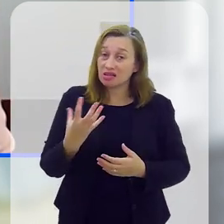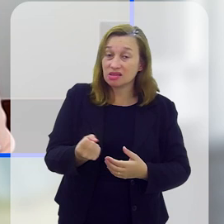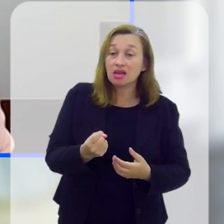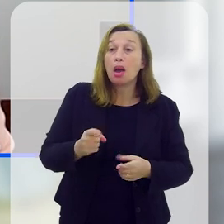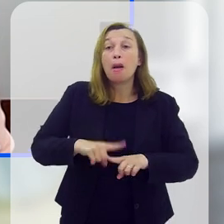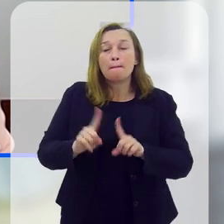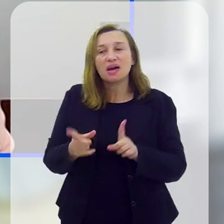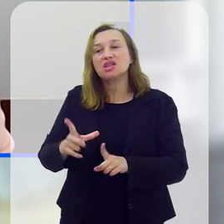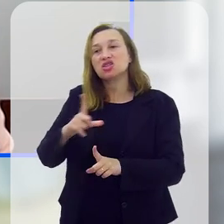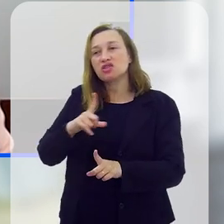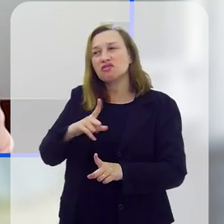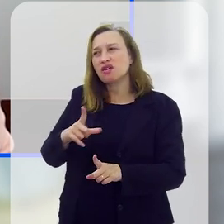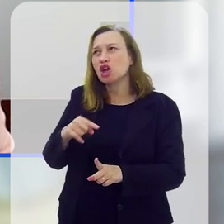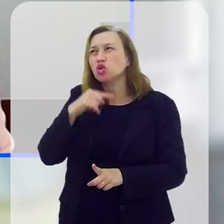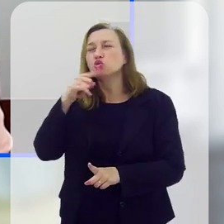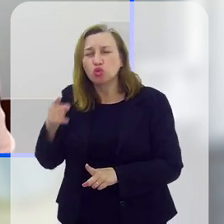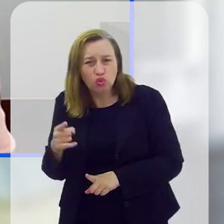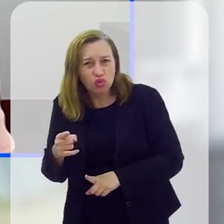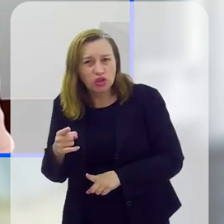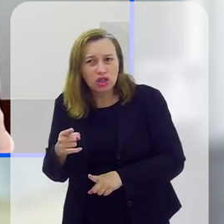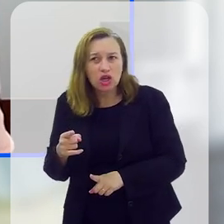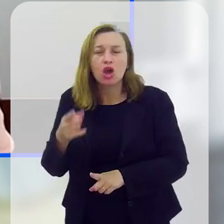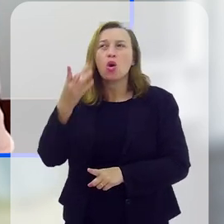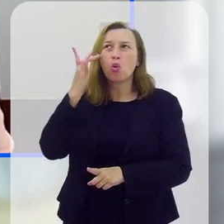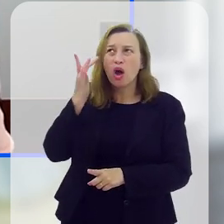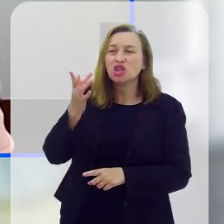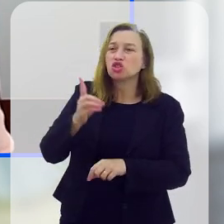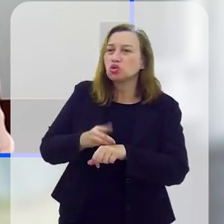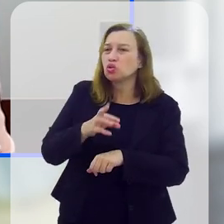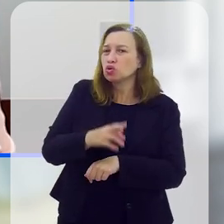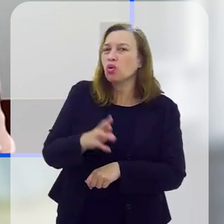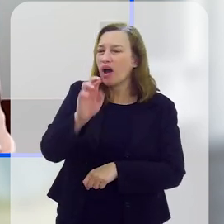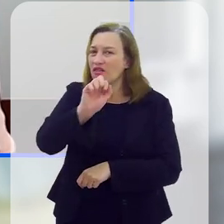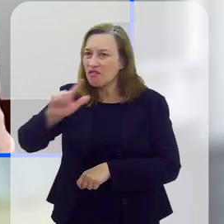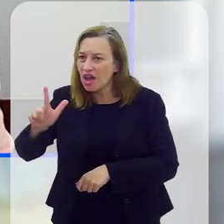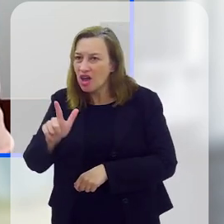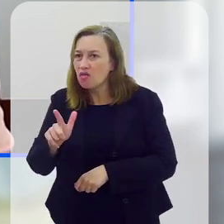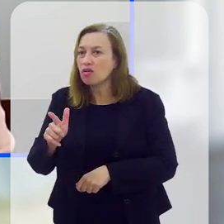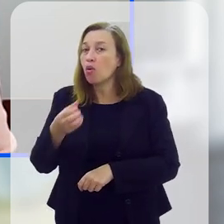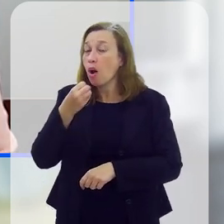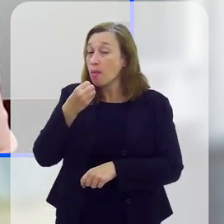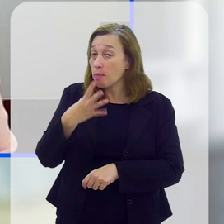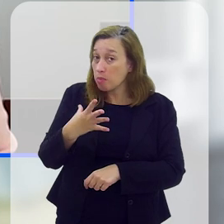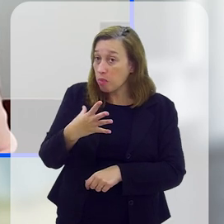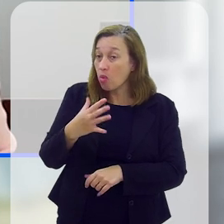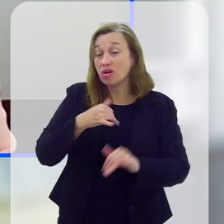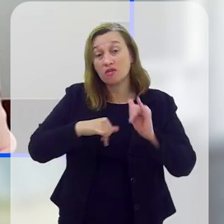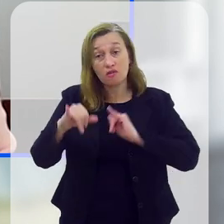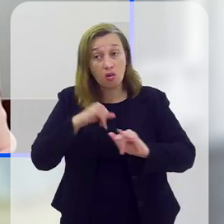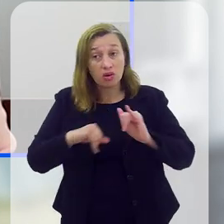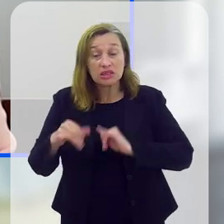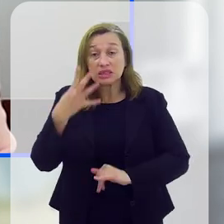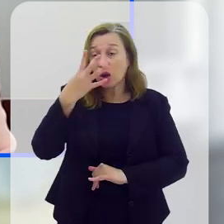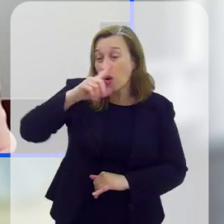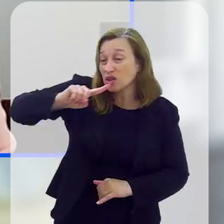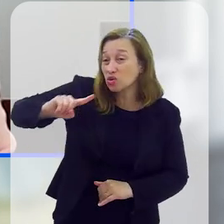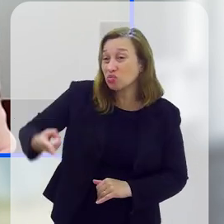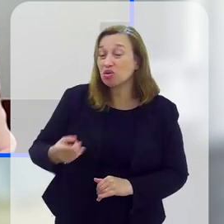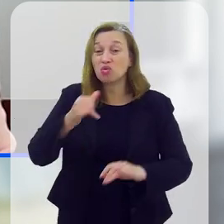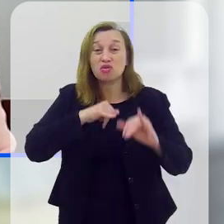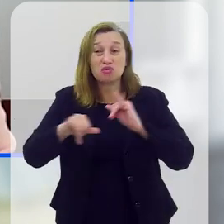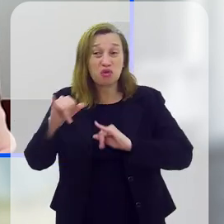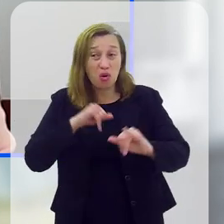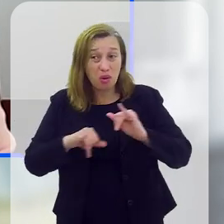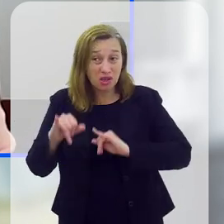deve ser considerada. Mas se a gente tiver algum tipo de dúvida, eu acho que o doutor Rafael trouxe aqui uma belíssima estatística.